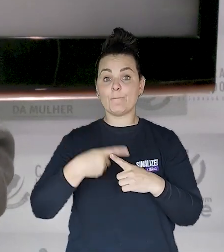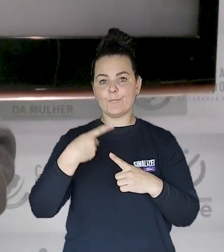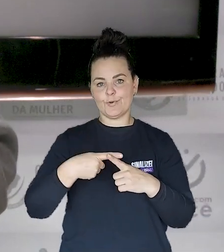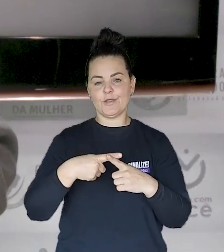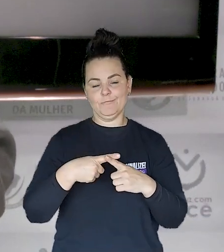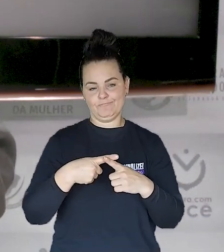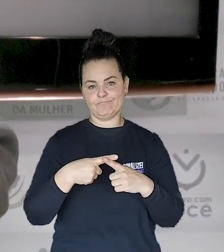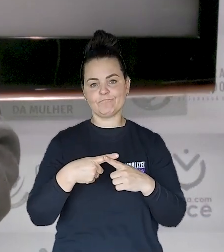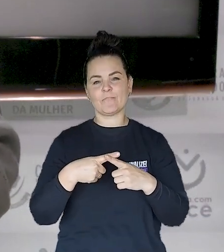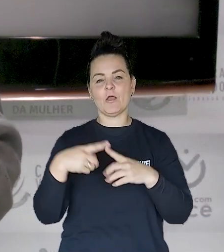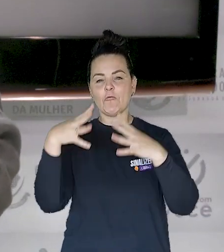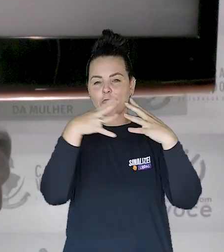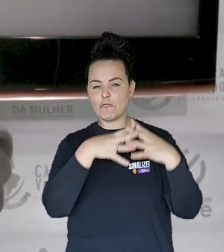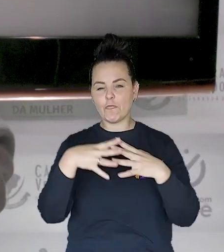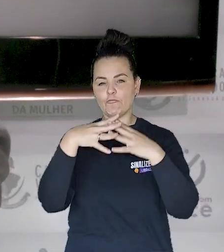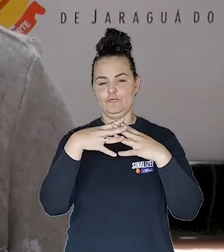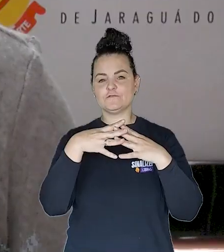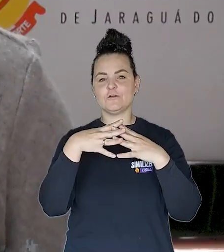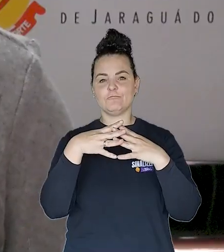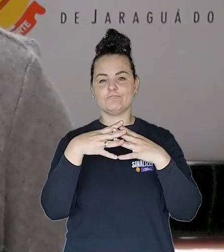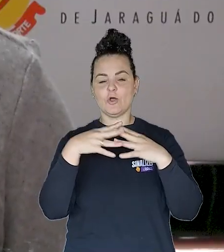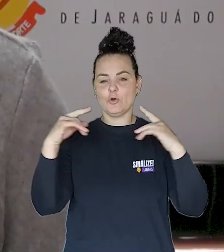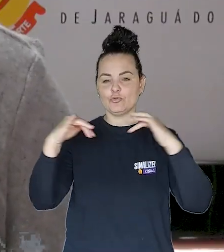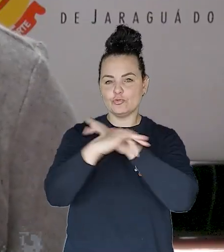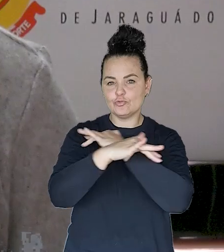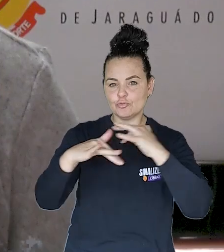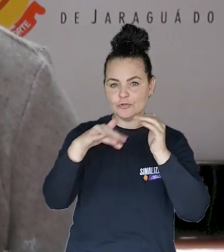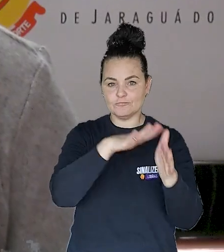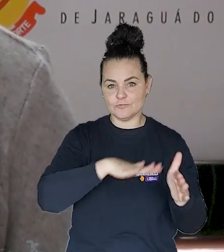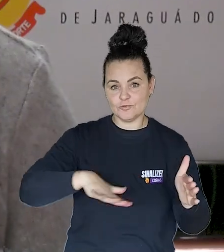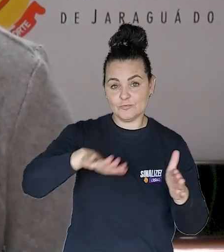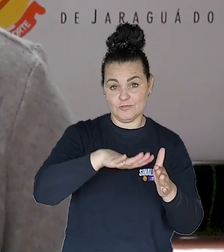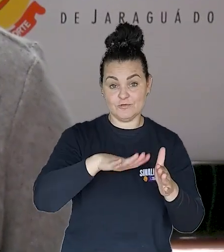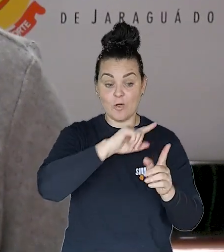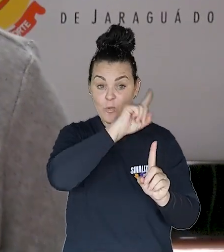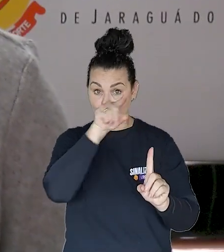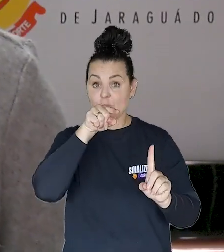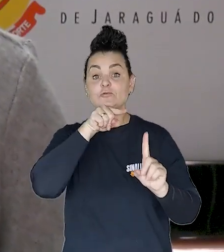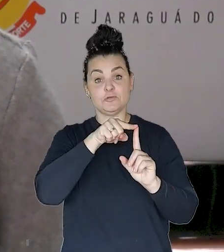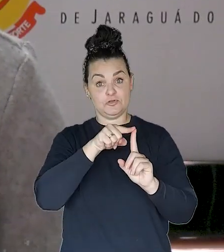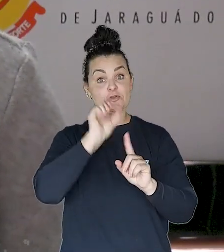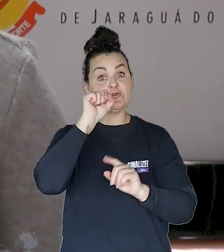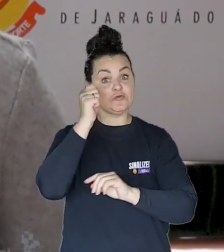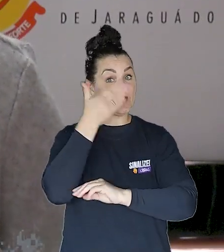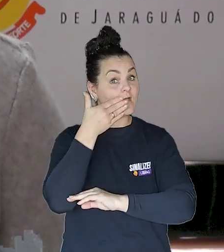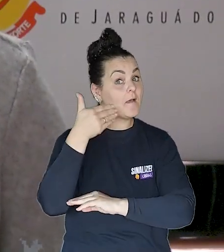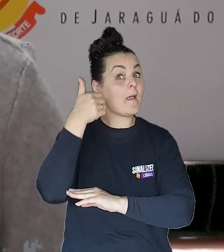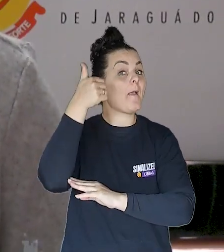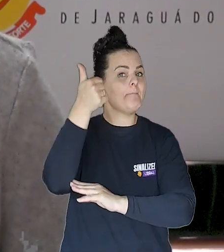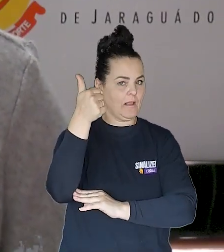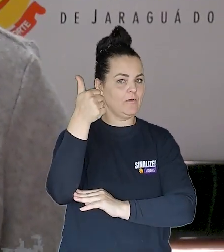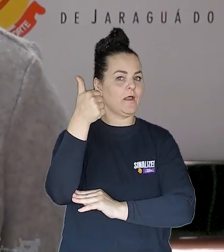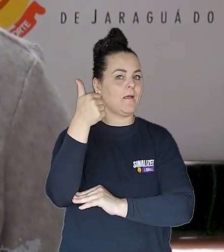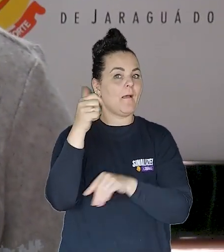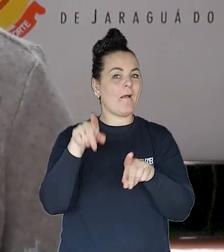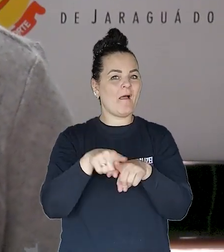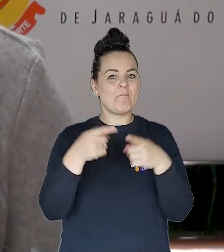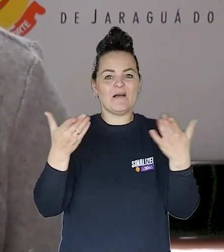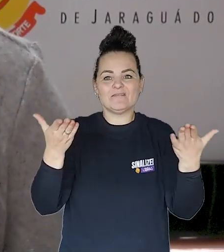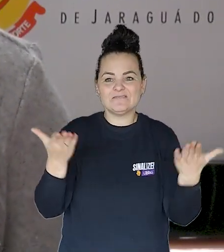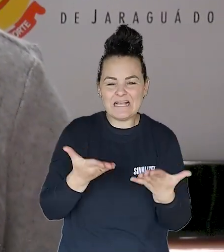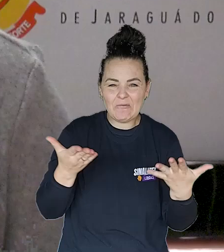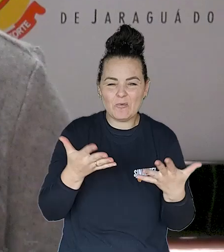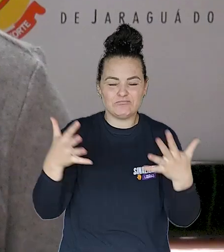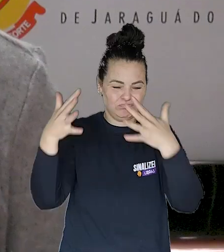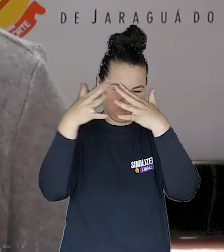alterações no trânsito da região. As mudanças, que tinham como objetivo melhorar o fluxo de veículos, acabaram